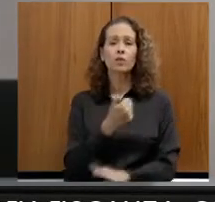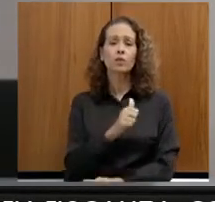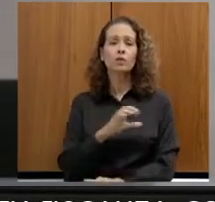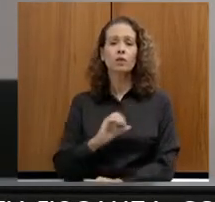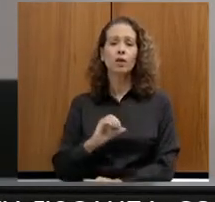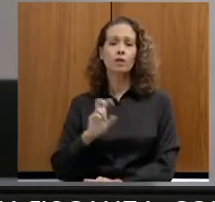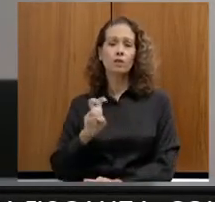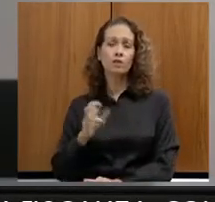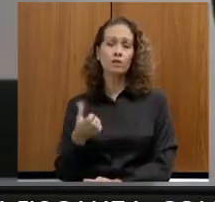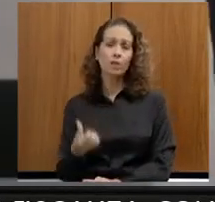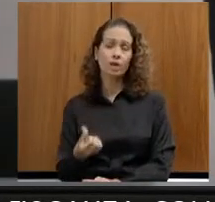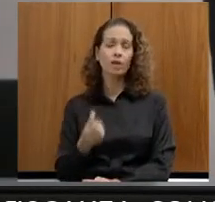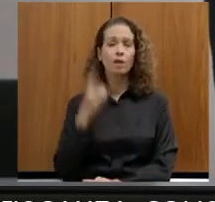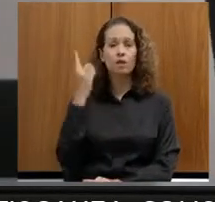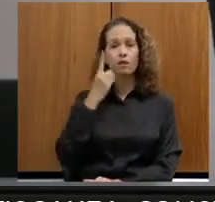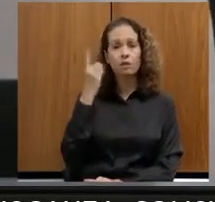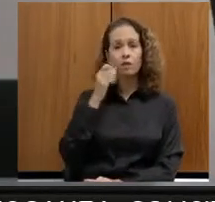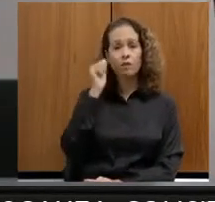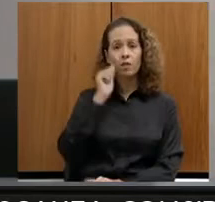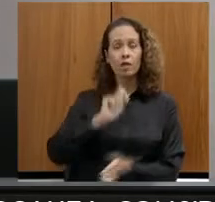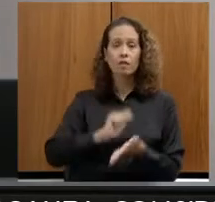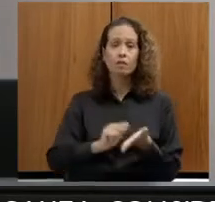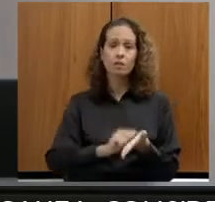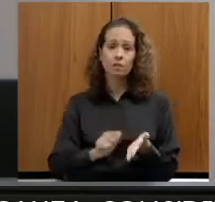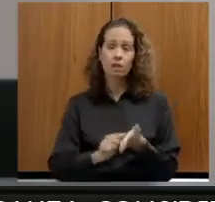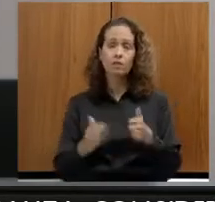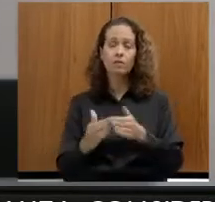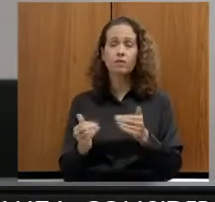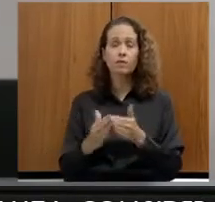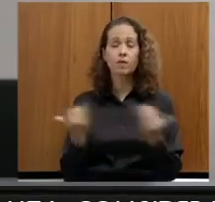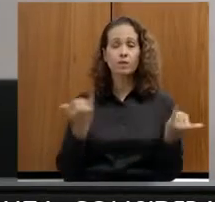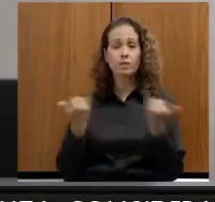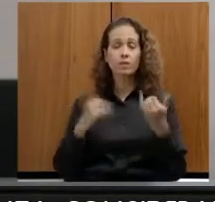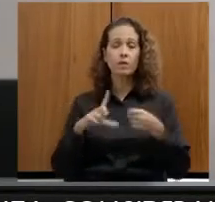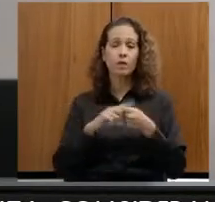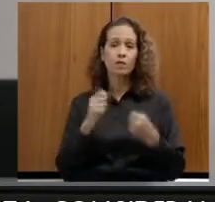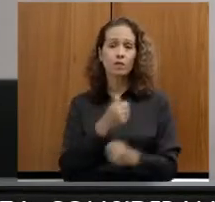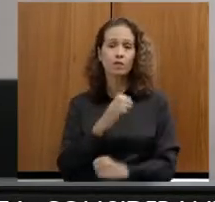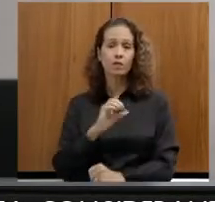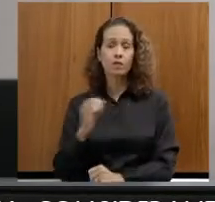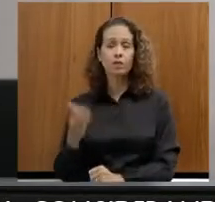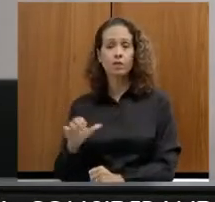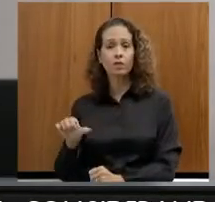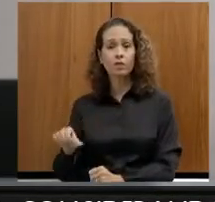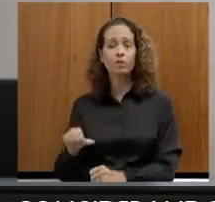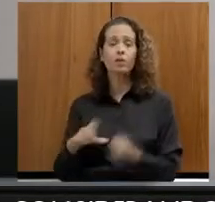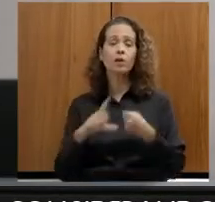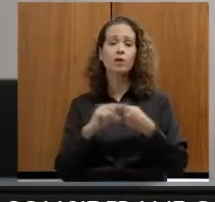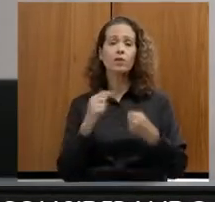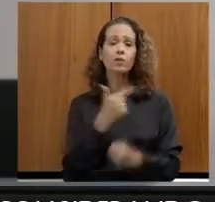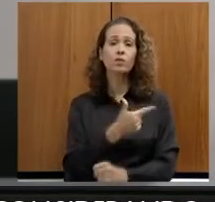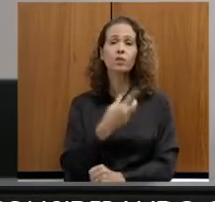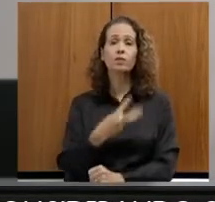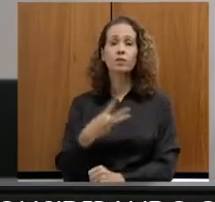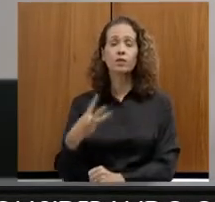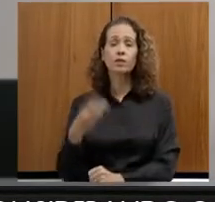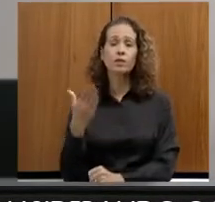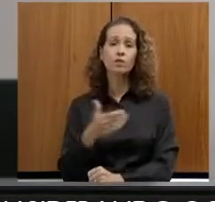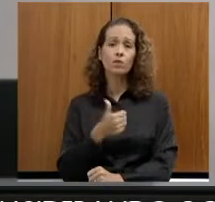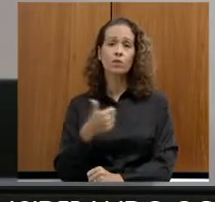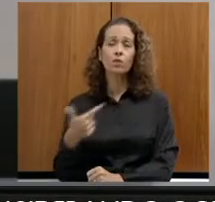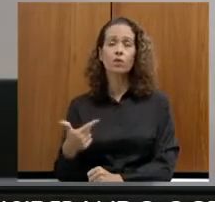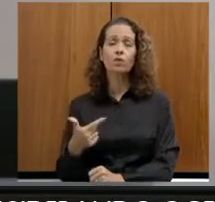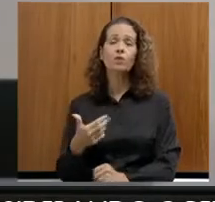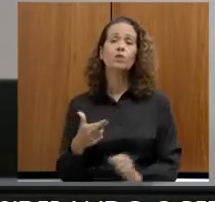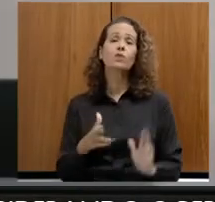A deputada que ele subscreve requer a vossa excelência nos termos do artigo 109, artigo 233, 12 do Regimento